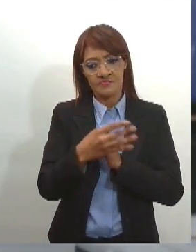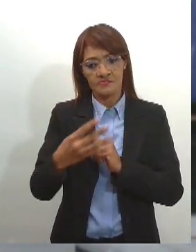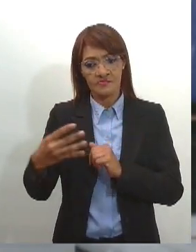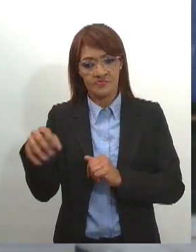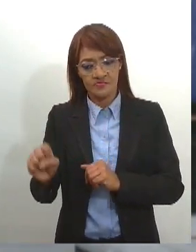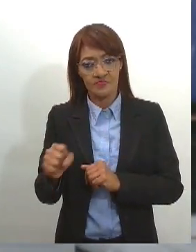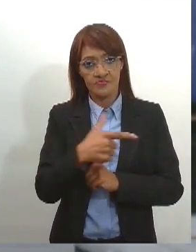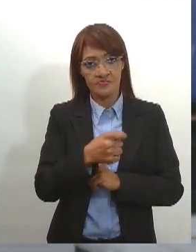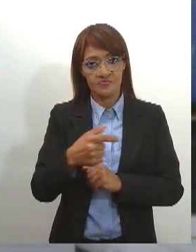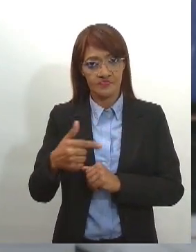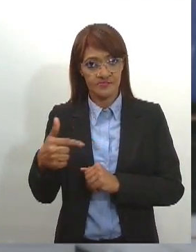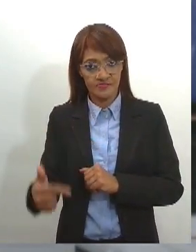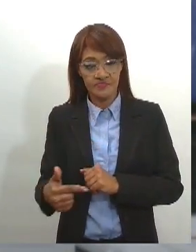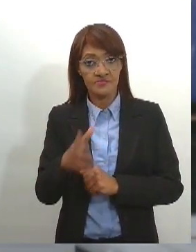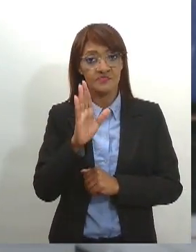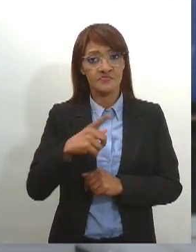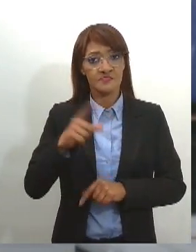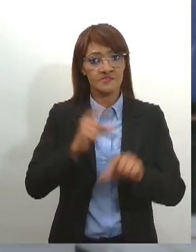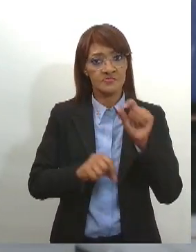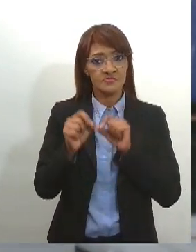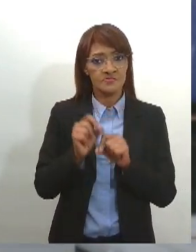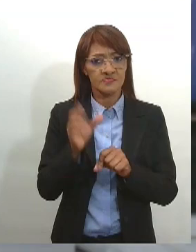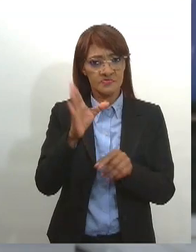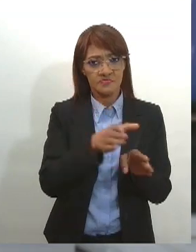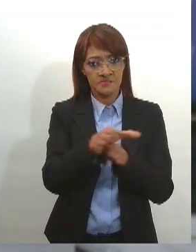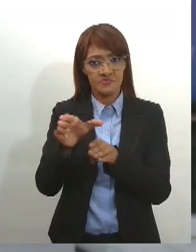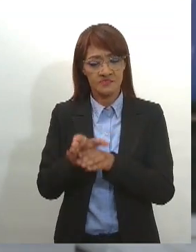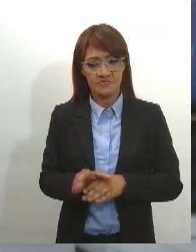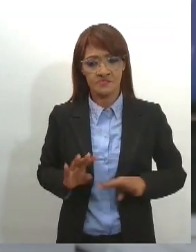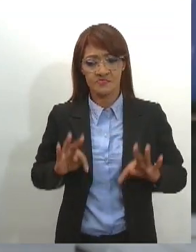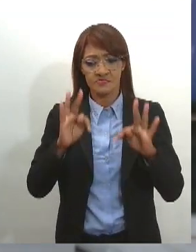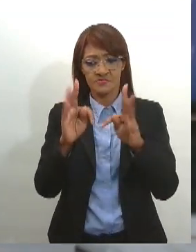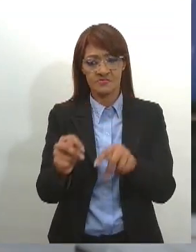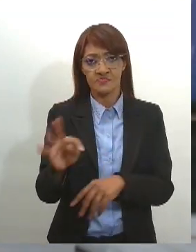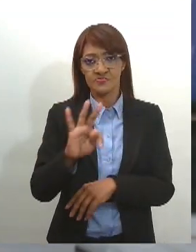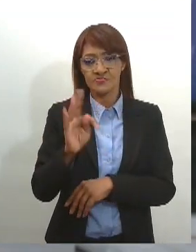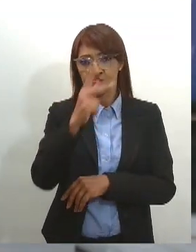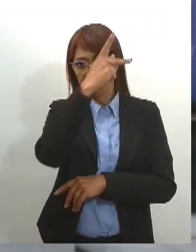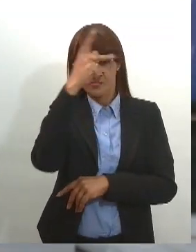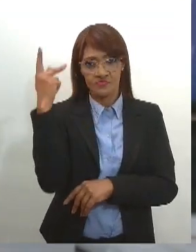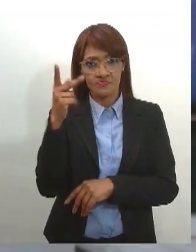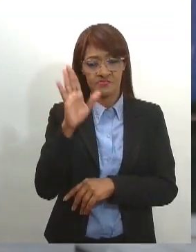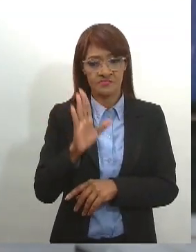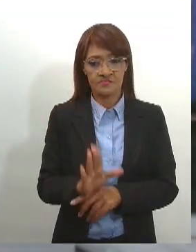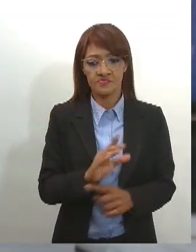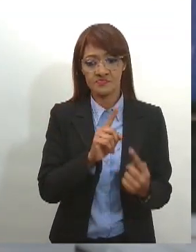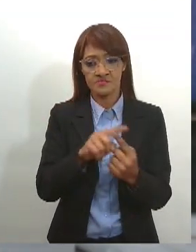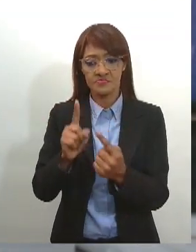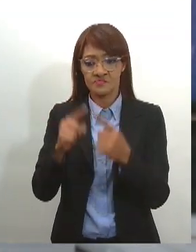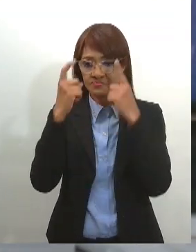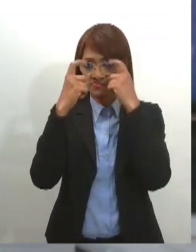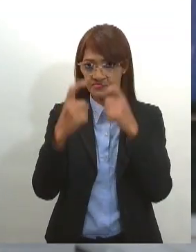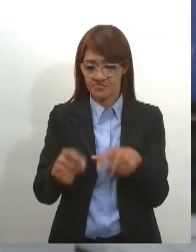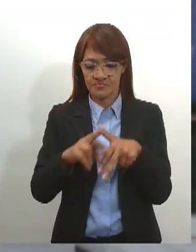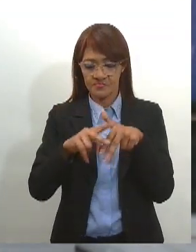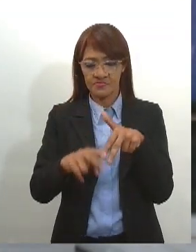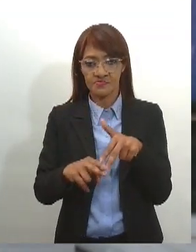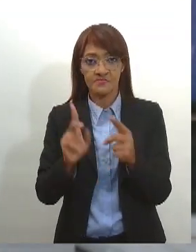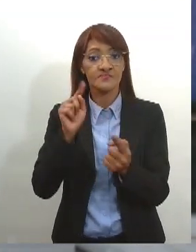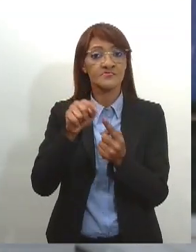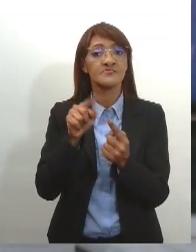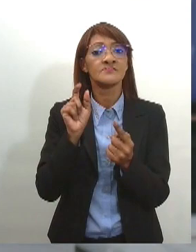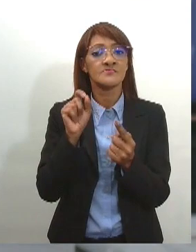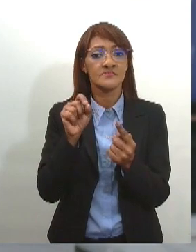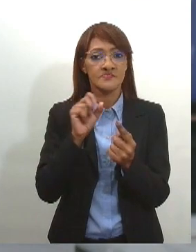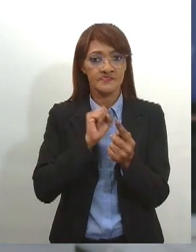exatamente para conscientizar a população sobre todos os tipos de violência contra a mulher, violência de gênero. A ideia é não só conscientizar